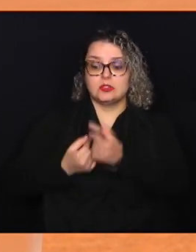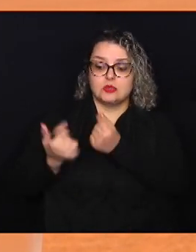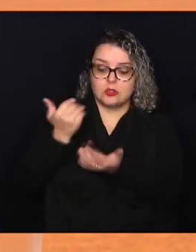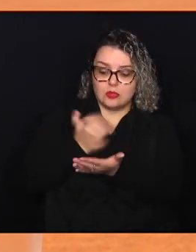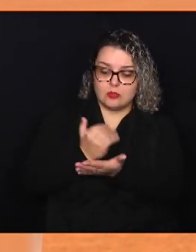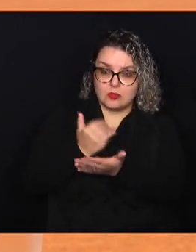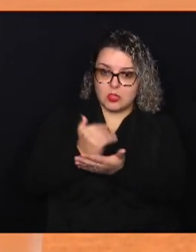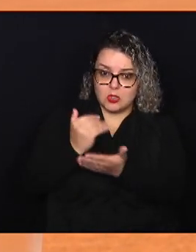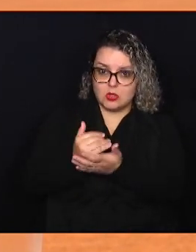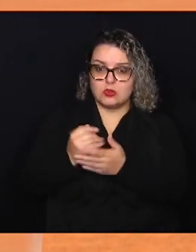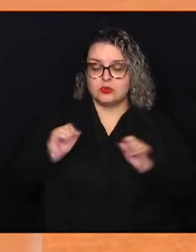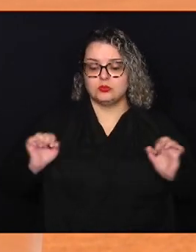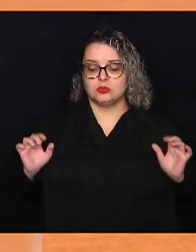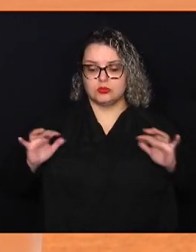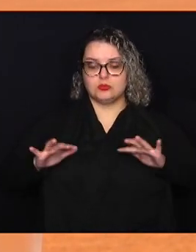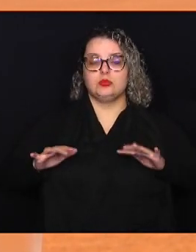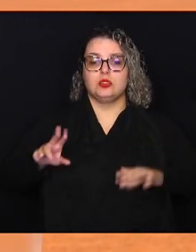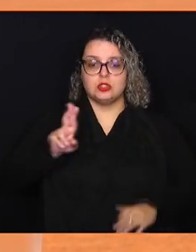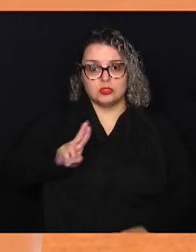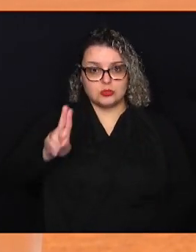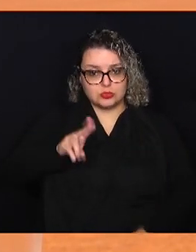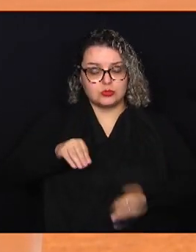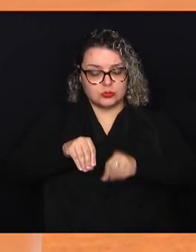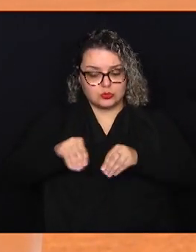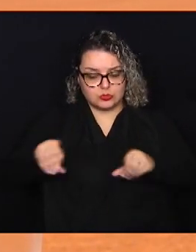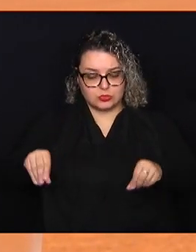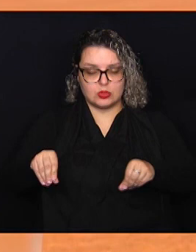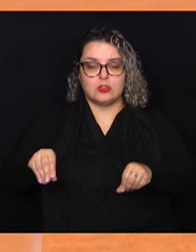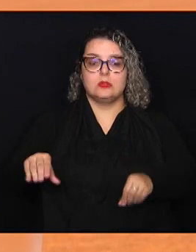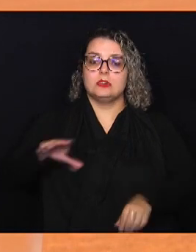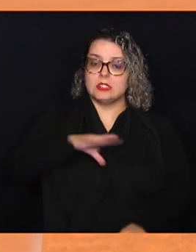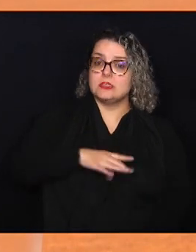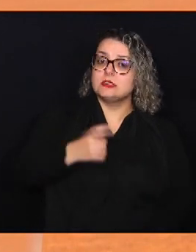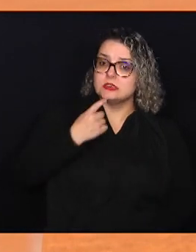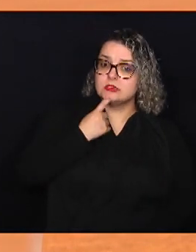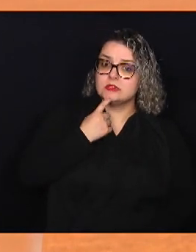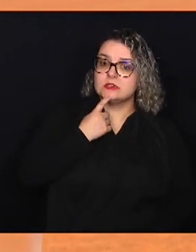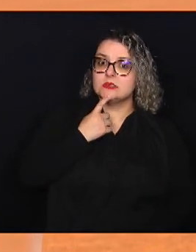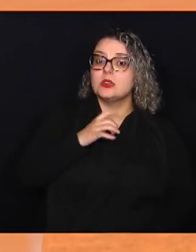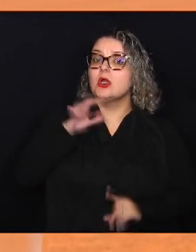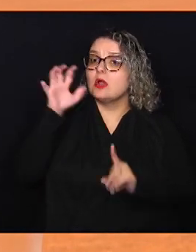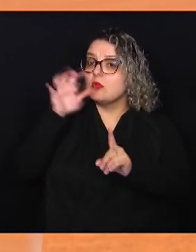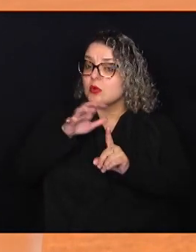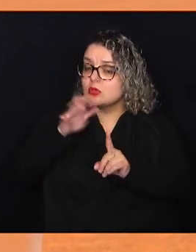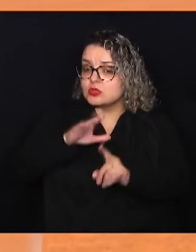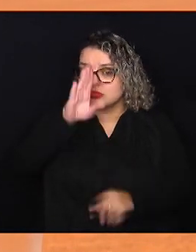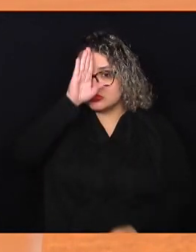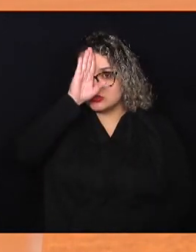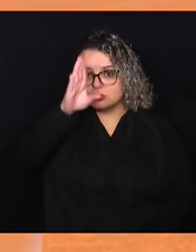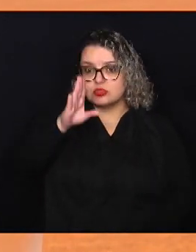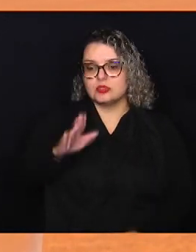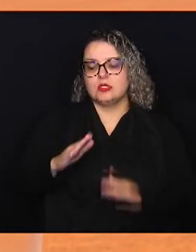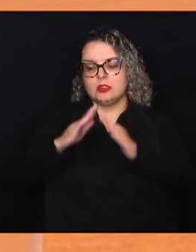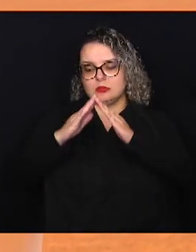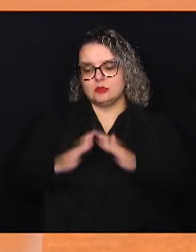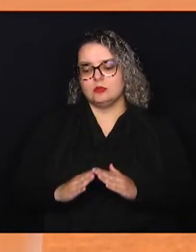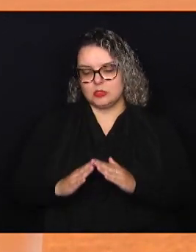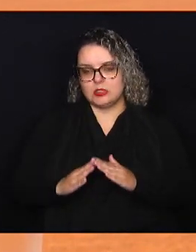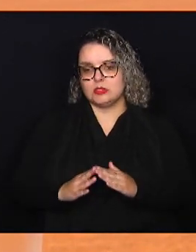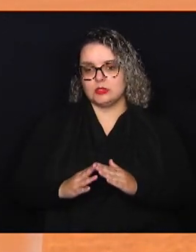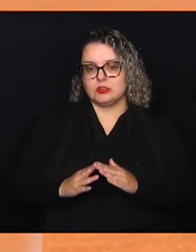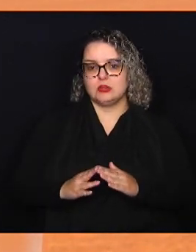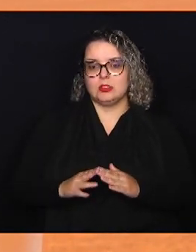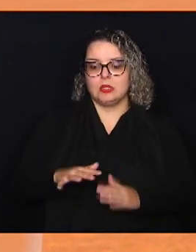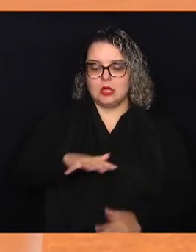ocupação e uso do solo no município de Campinas, afetou diretamente a oferta de moradia, uma vez que a